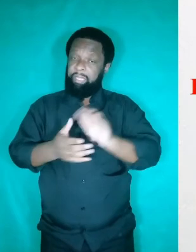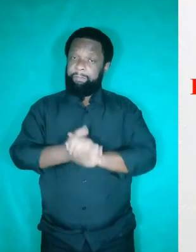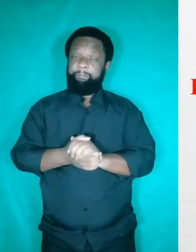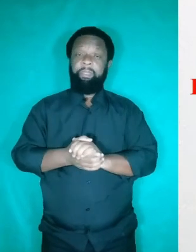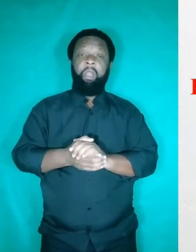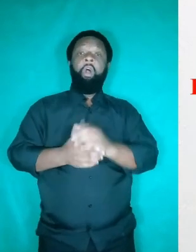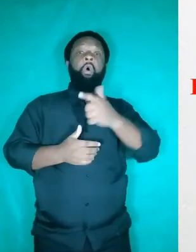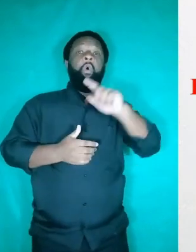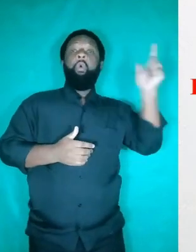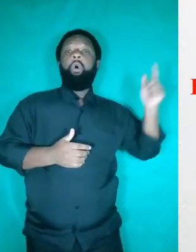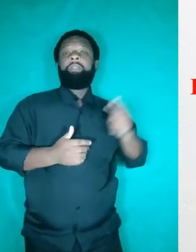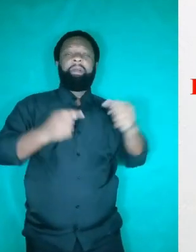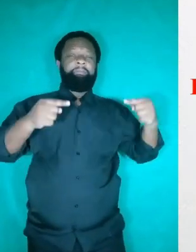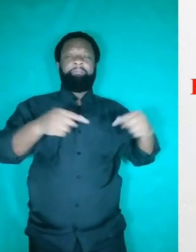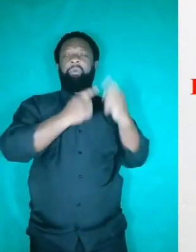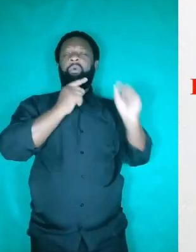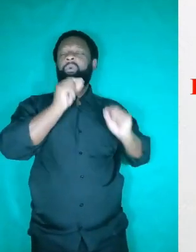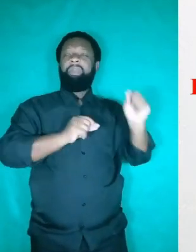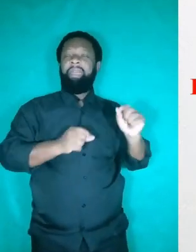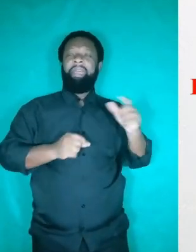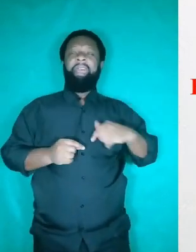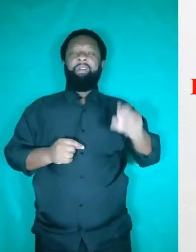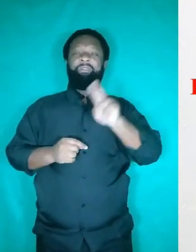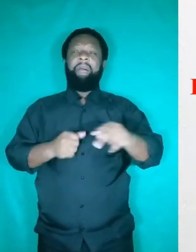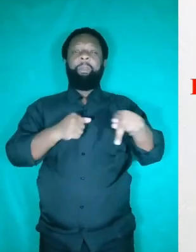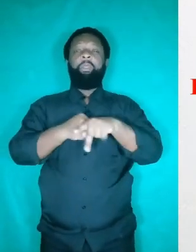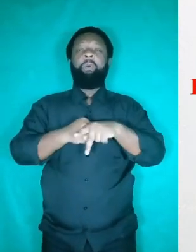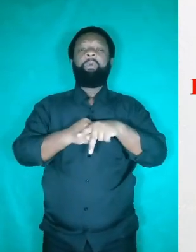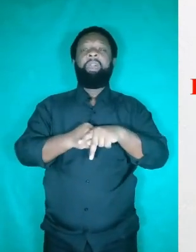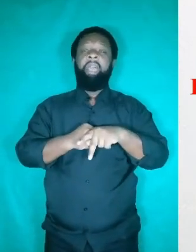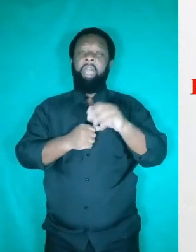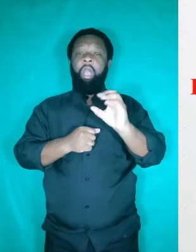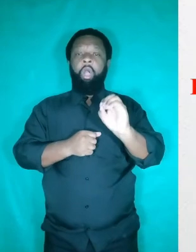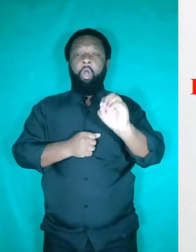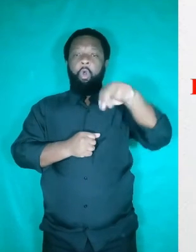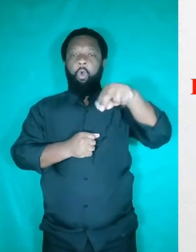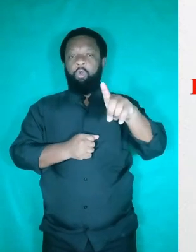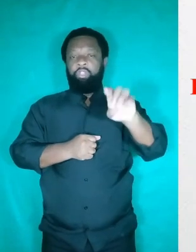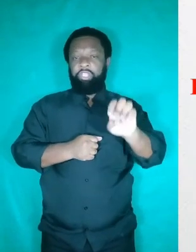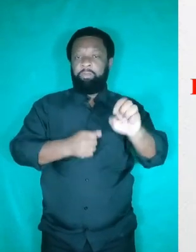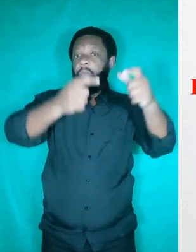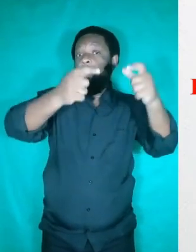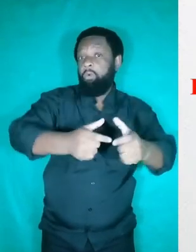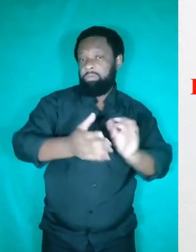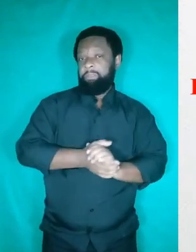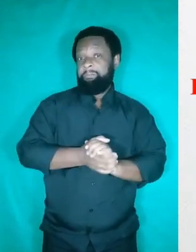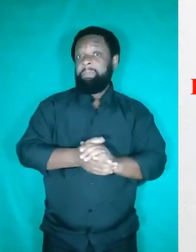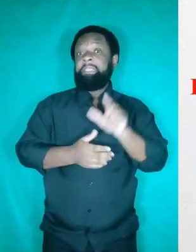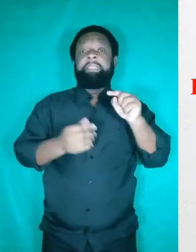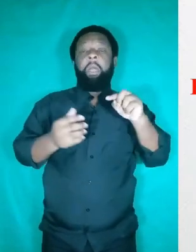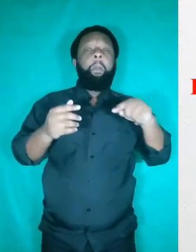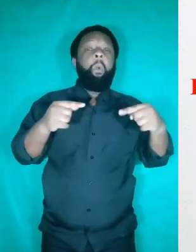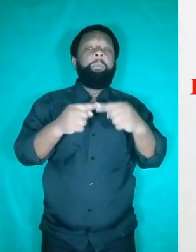inadequação muito comum é com relação ao uso do pronome relativo ONDE. O ONDE, ele tem função locativa.